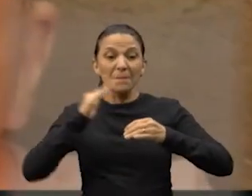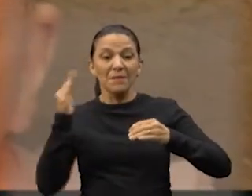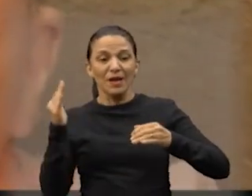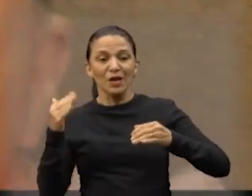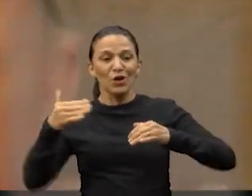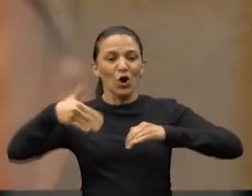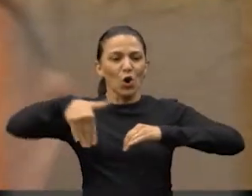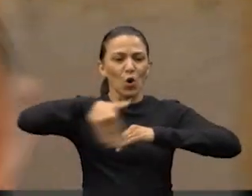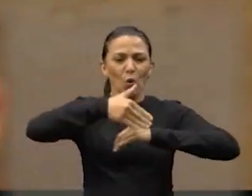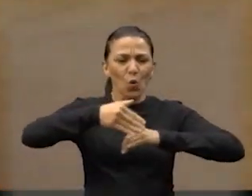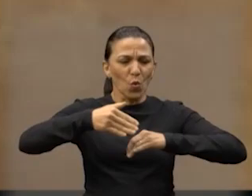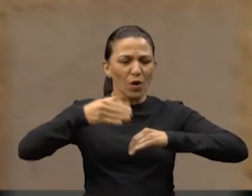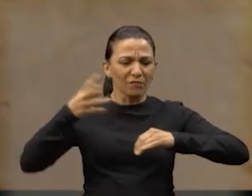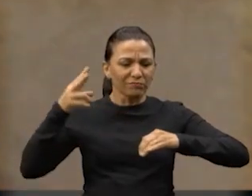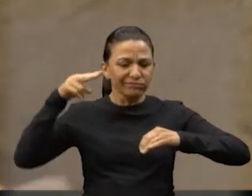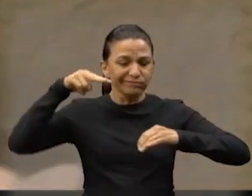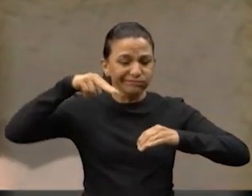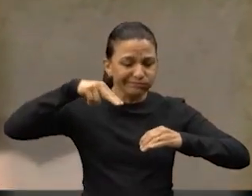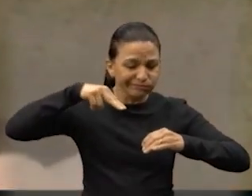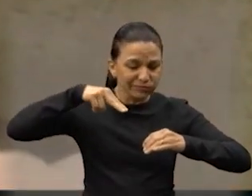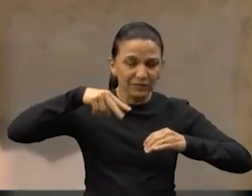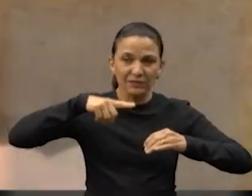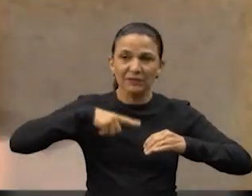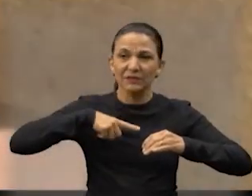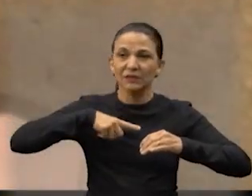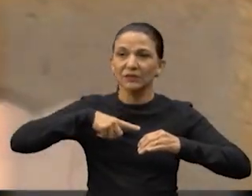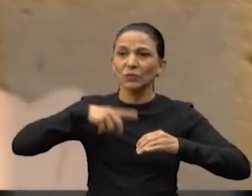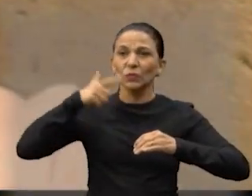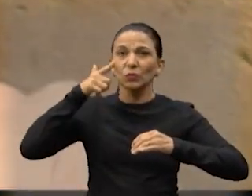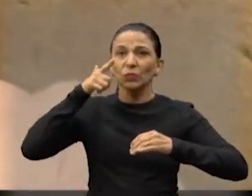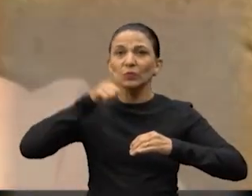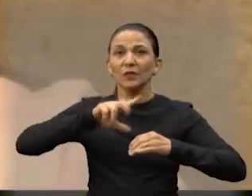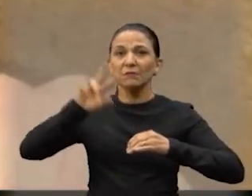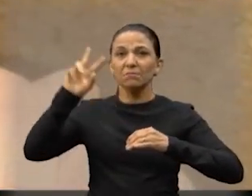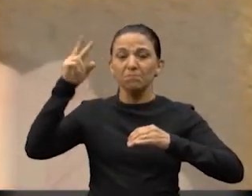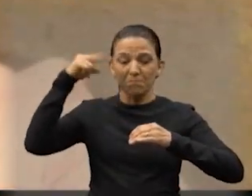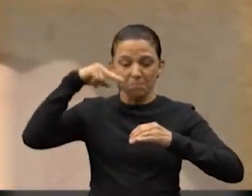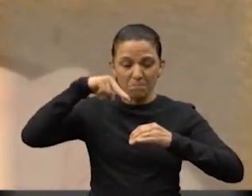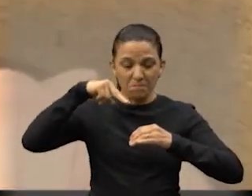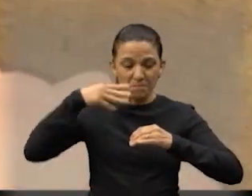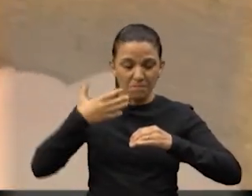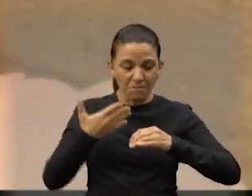câmera aqui pra vocês verem. Se eu conseguir, pra gente ir pra cima.